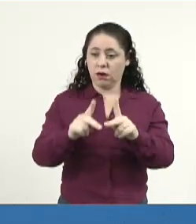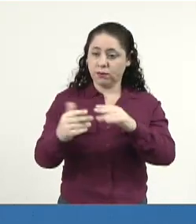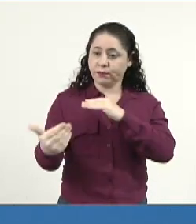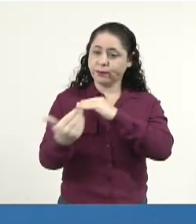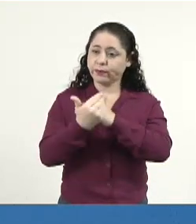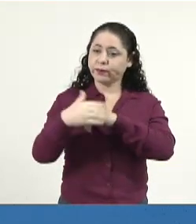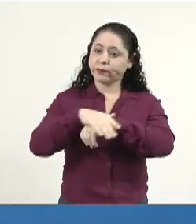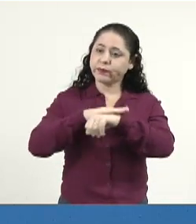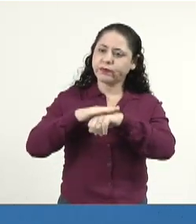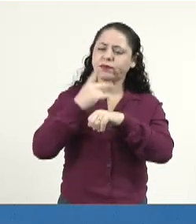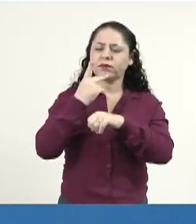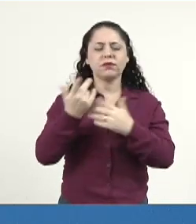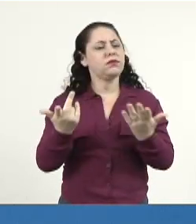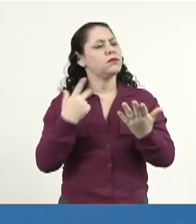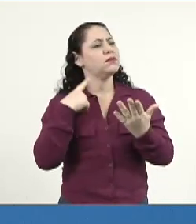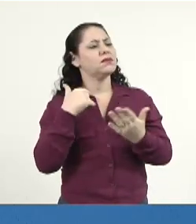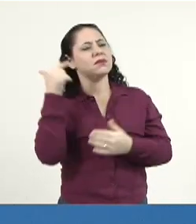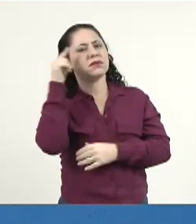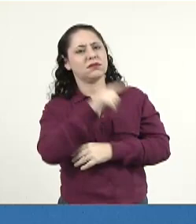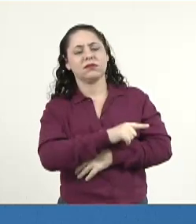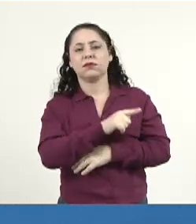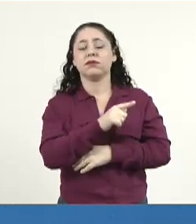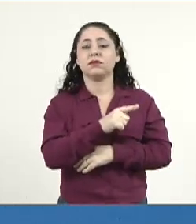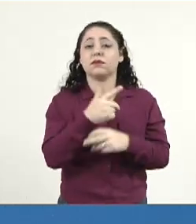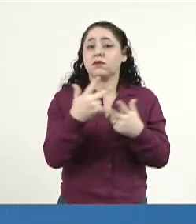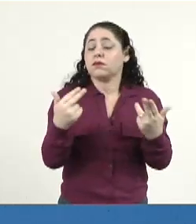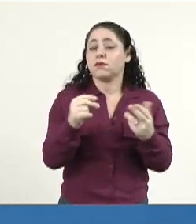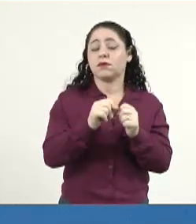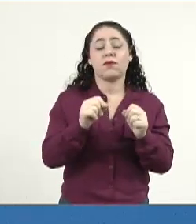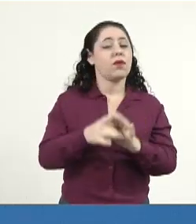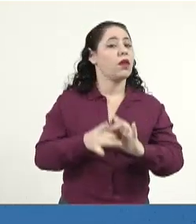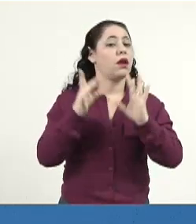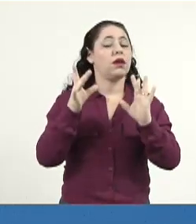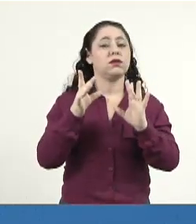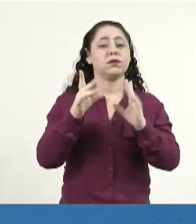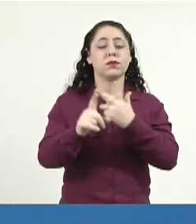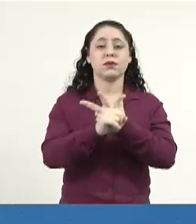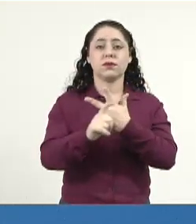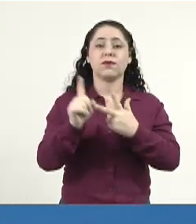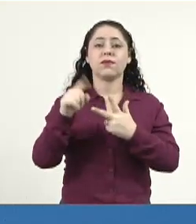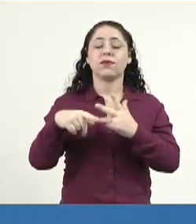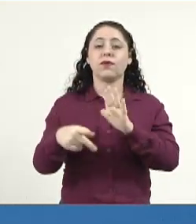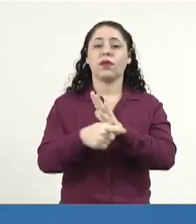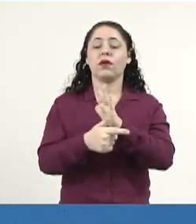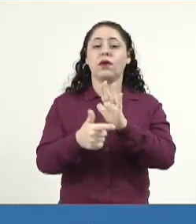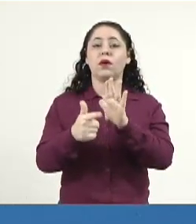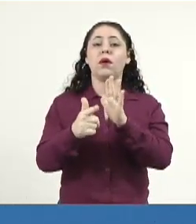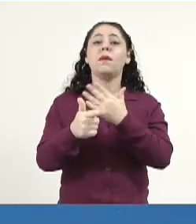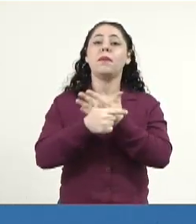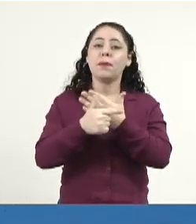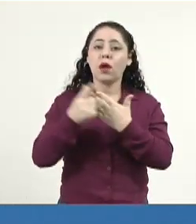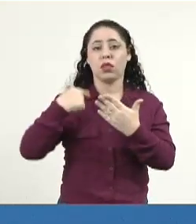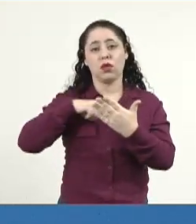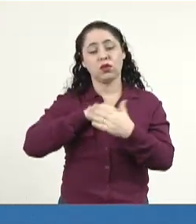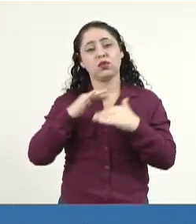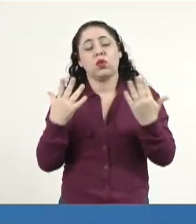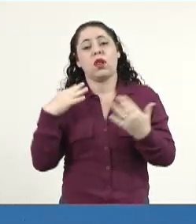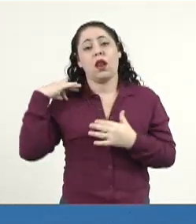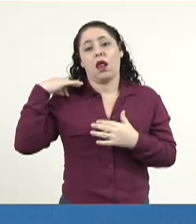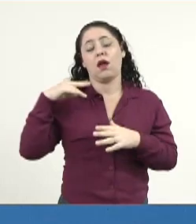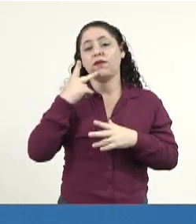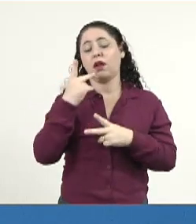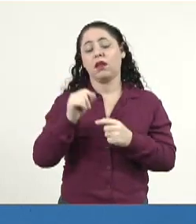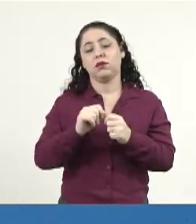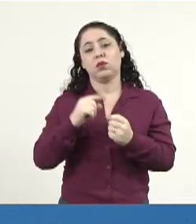aquilo que eles não estão conseguindo alcançar, daquilo que disponibilizado pelo Poder Executivo. Eu acho que esse é o papel nosso, não me coloco à disposição para fazermos uma